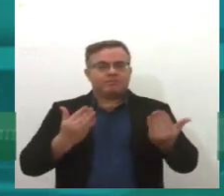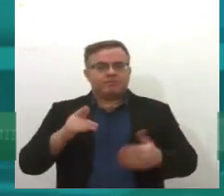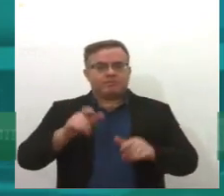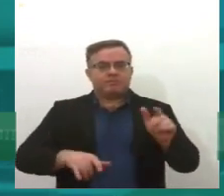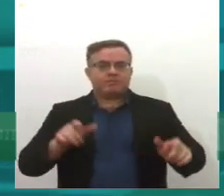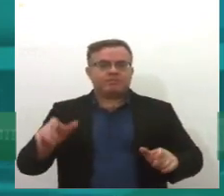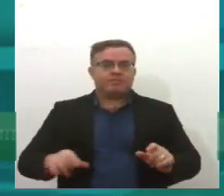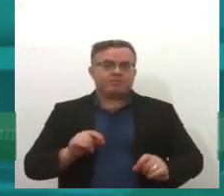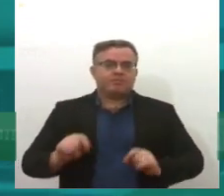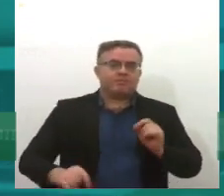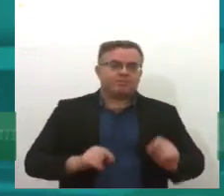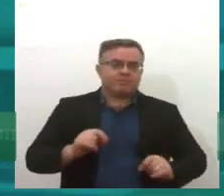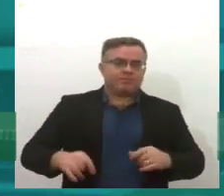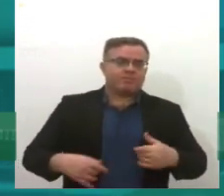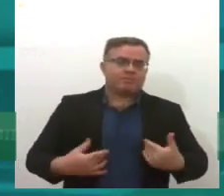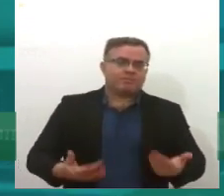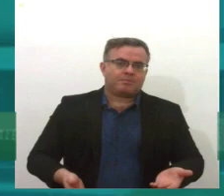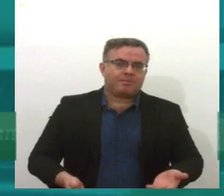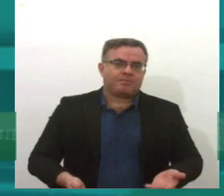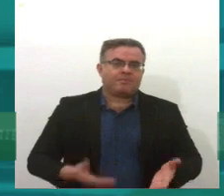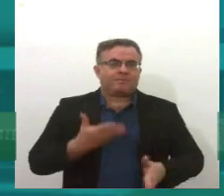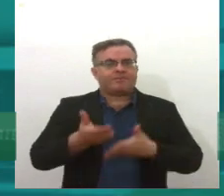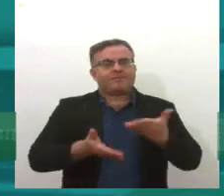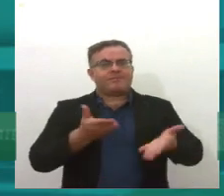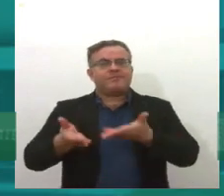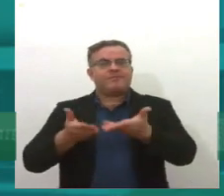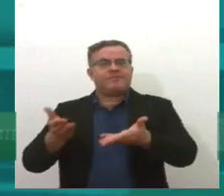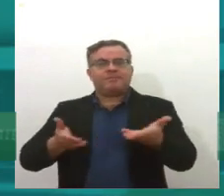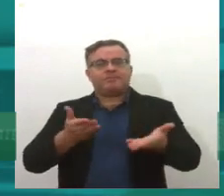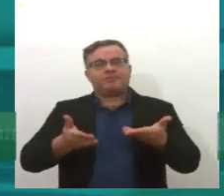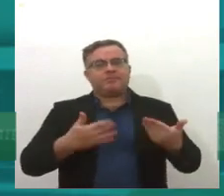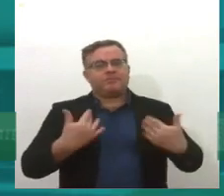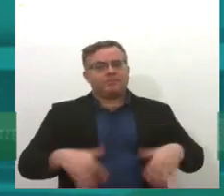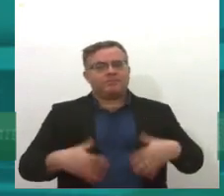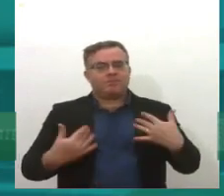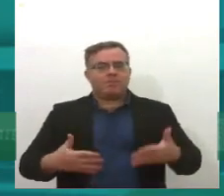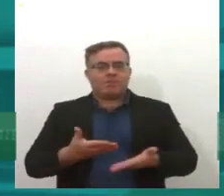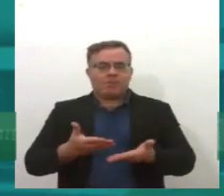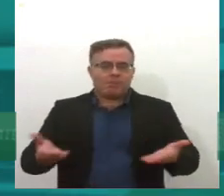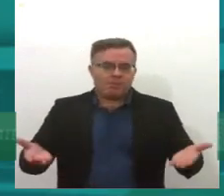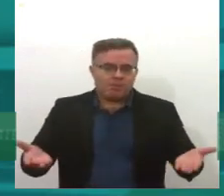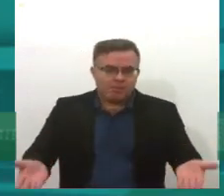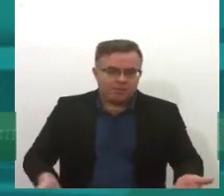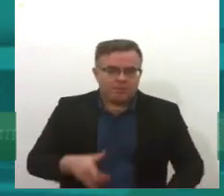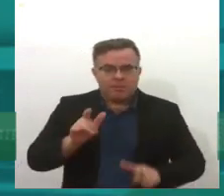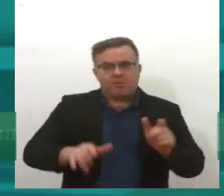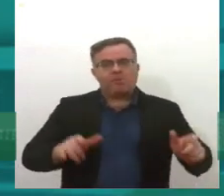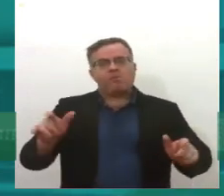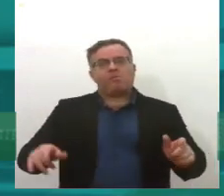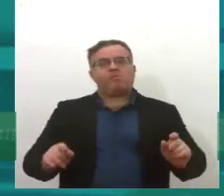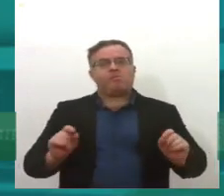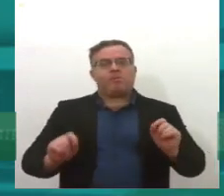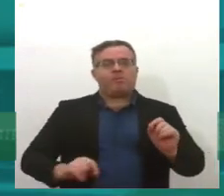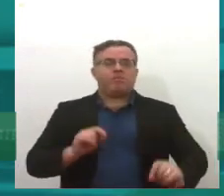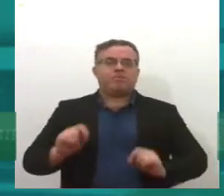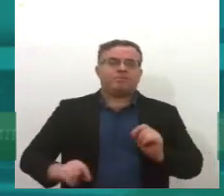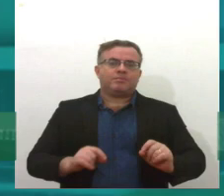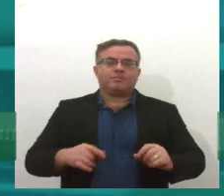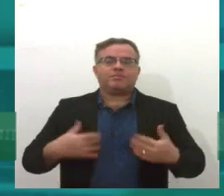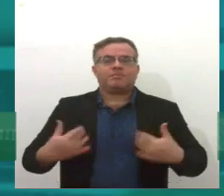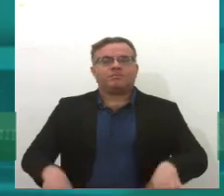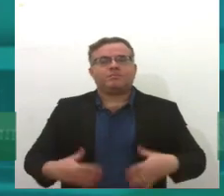propõem a oferta de serviços para tratamento de pessoas com os problemáticos de substâncias